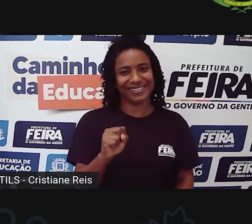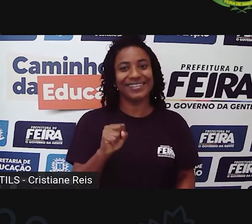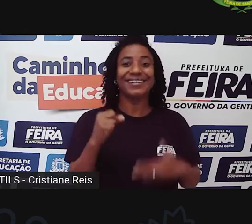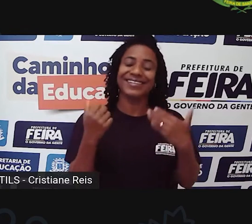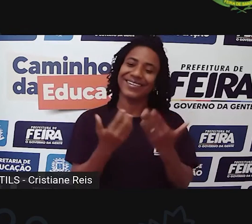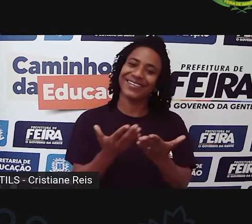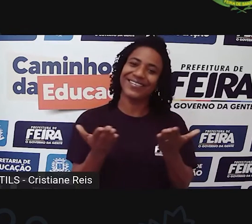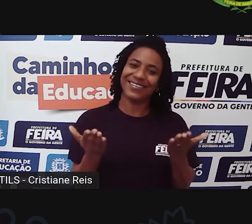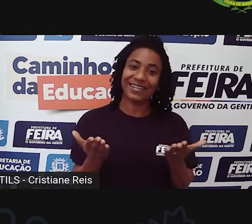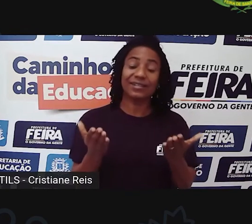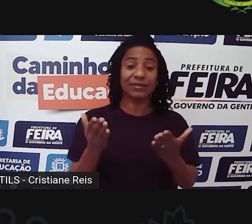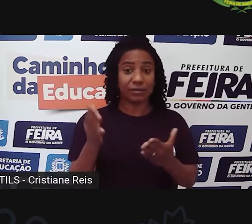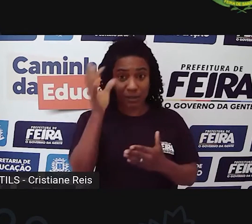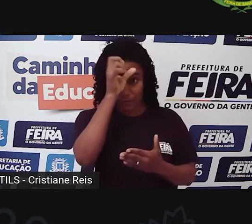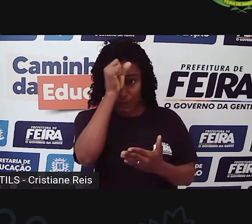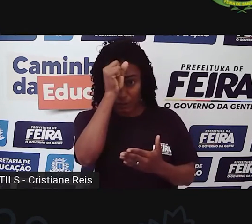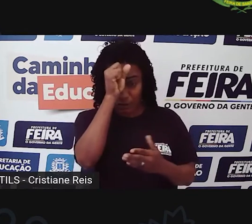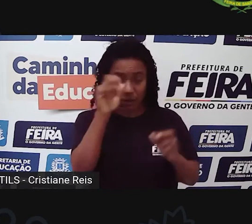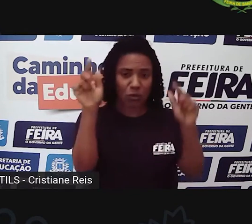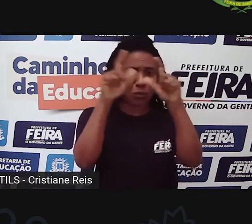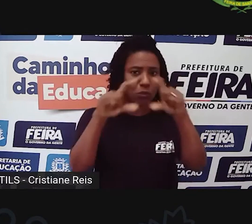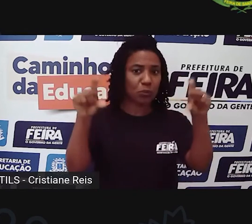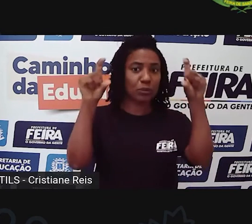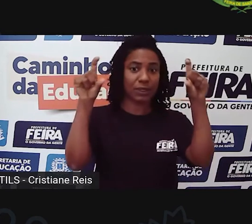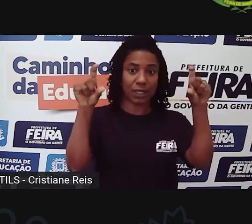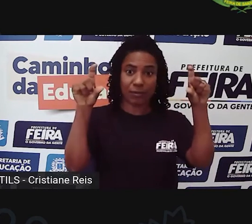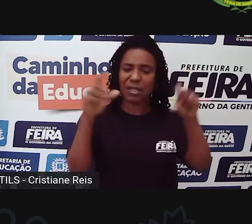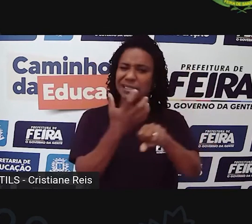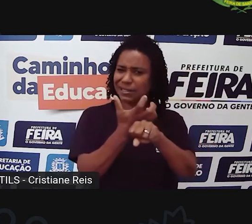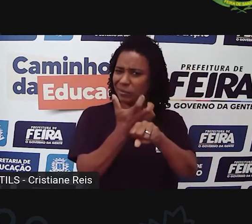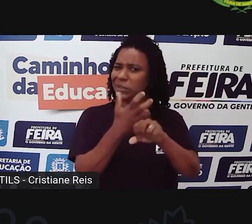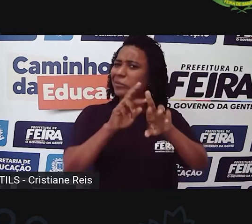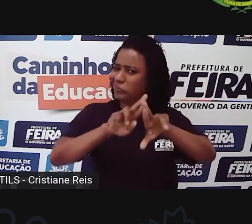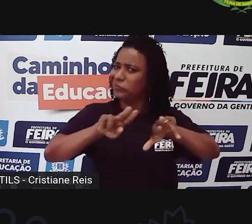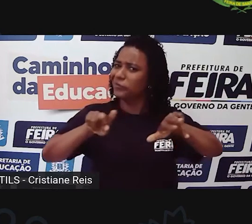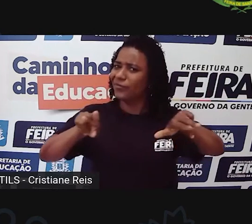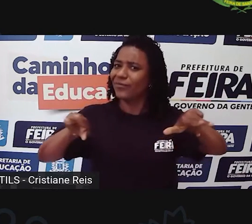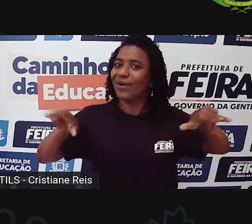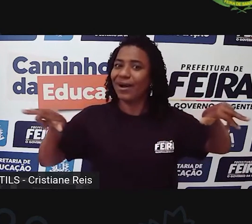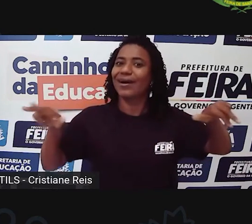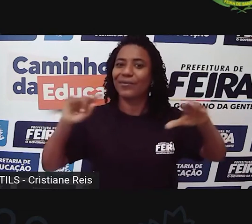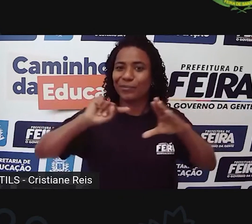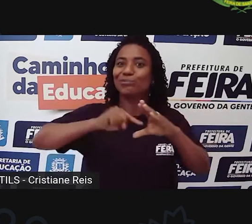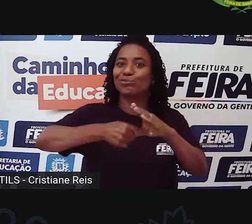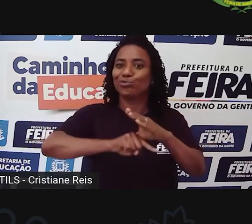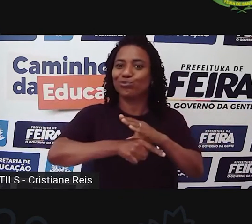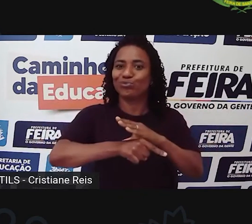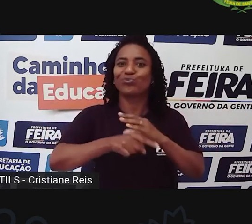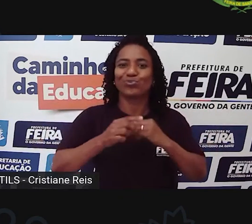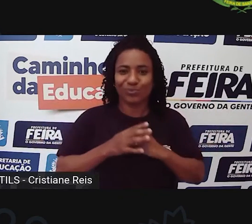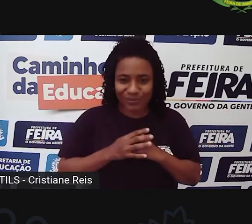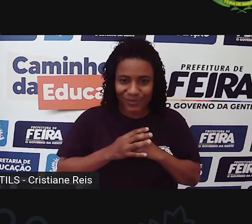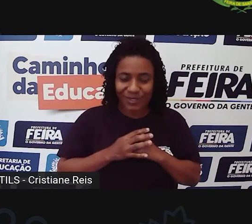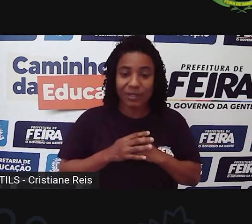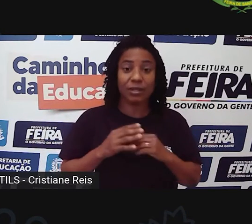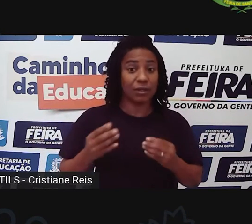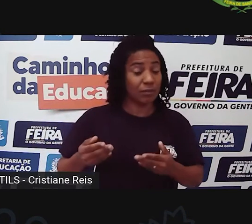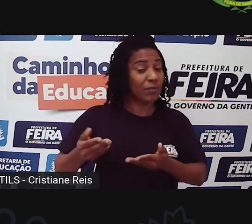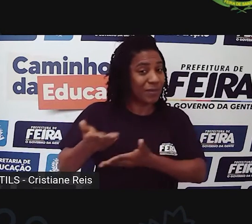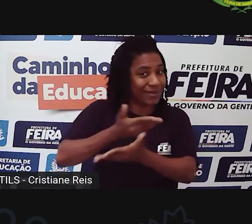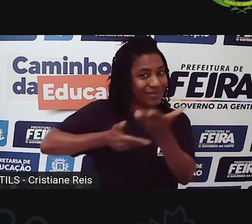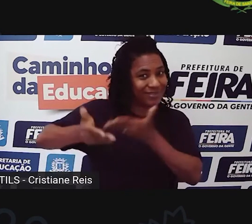aqui com vocês discutindo alguns temas interdisciplinares, transversais, no momento Saberes e Viveres.